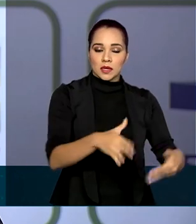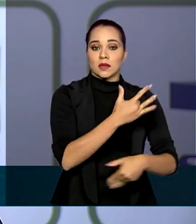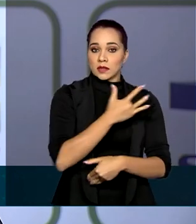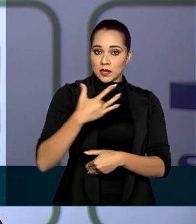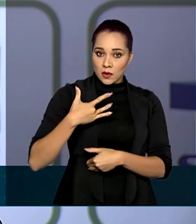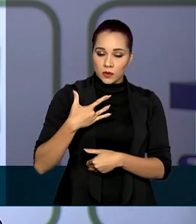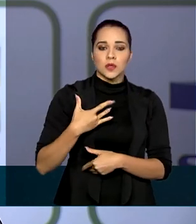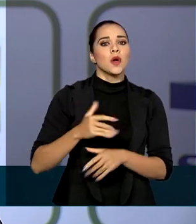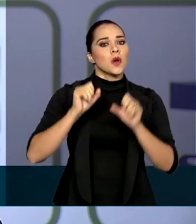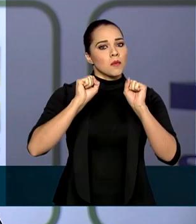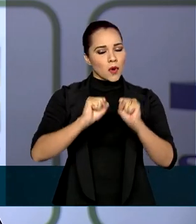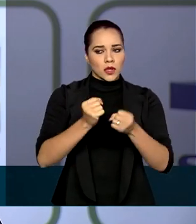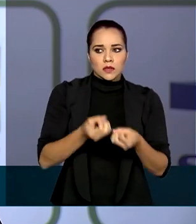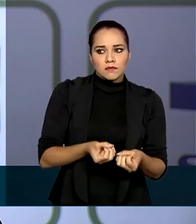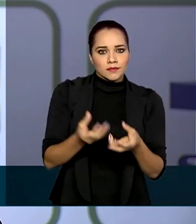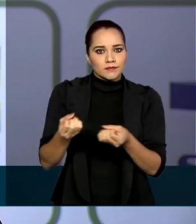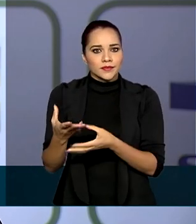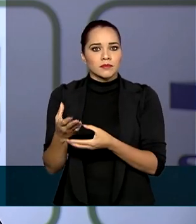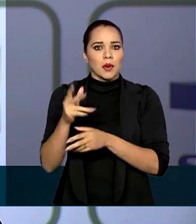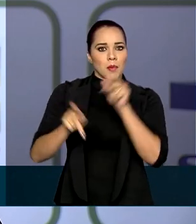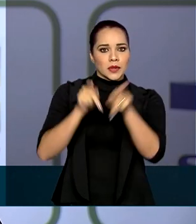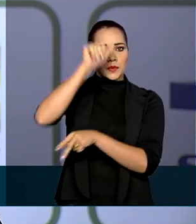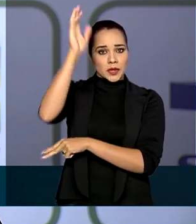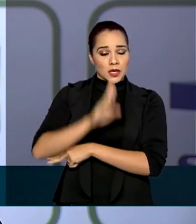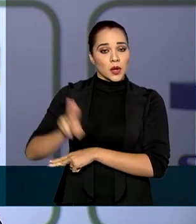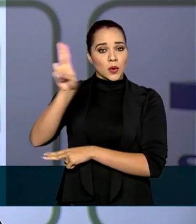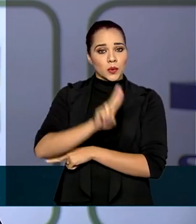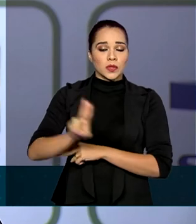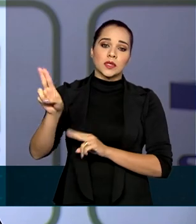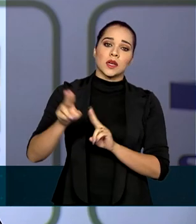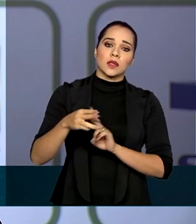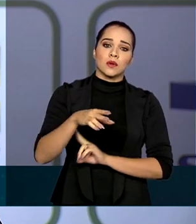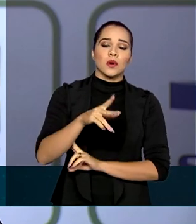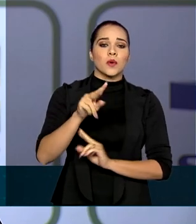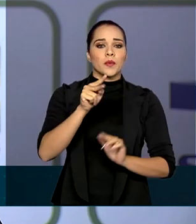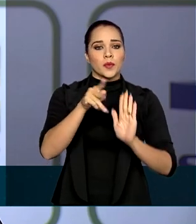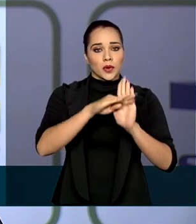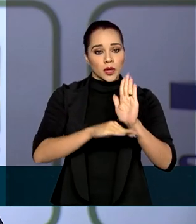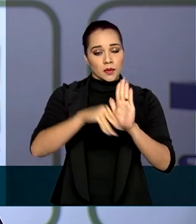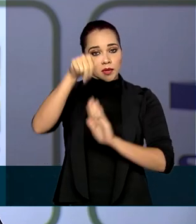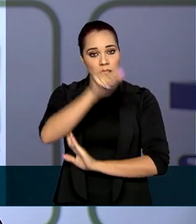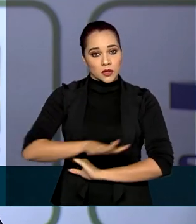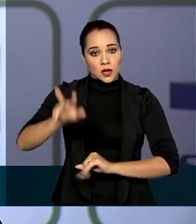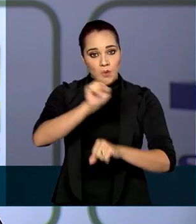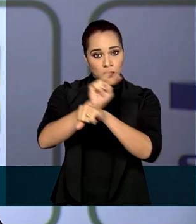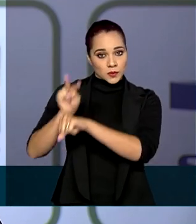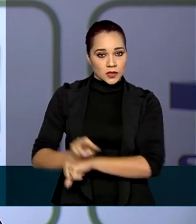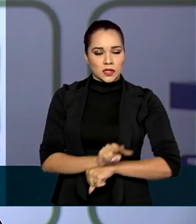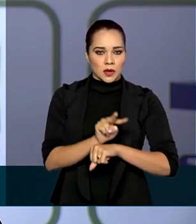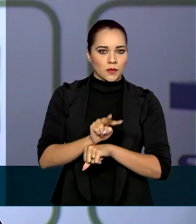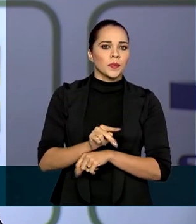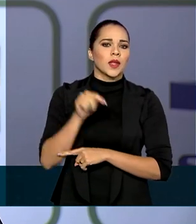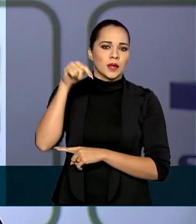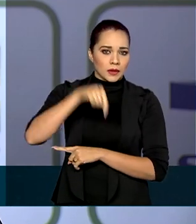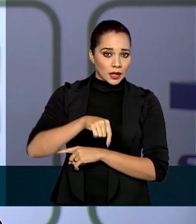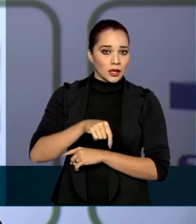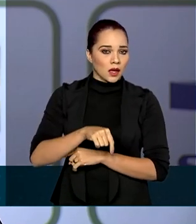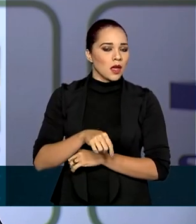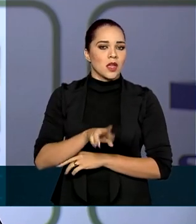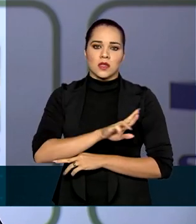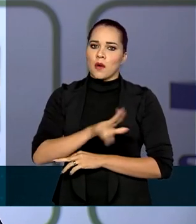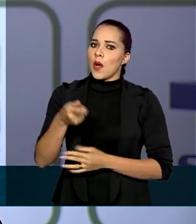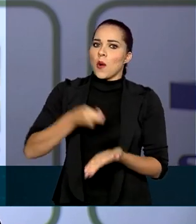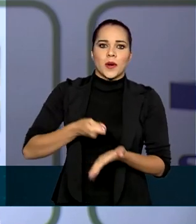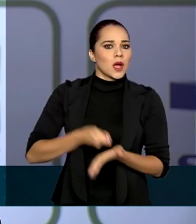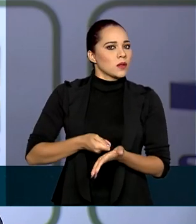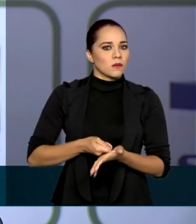poderá ser oferecida aos brasileiros por meio do Programa Nacional de Imunizações. E no que depender desta pasta, não será